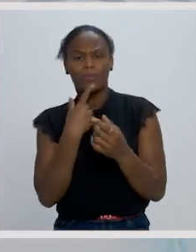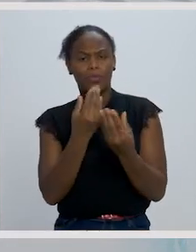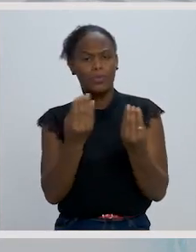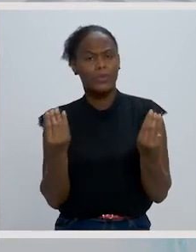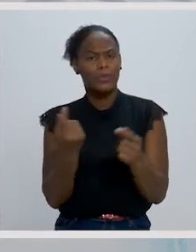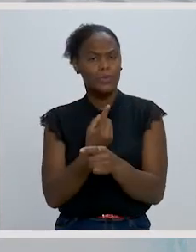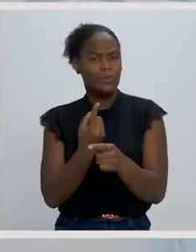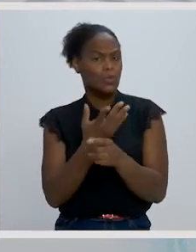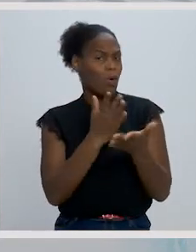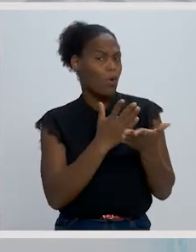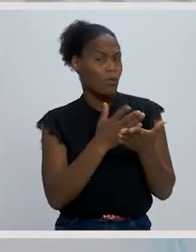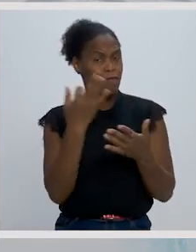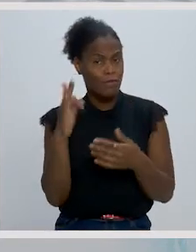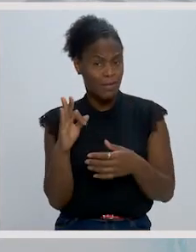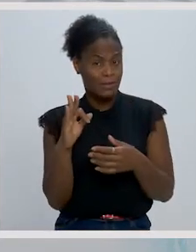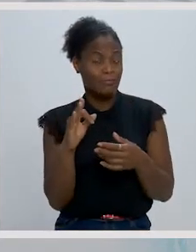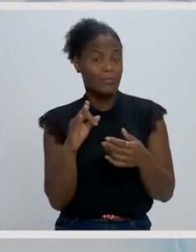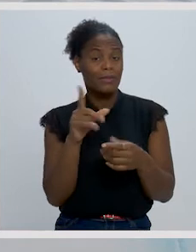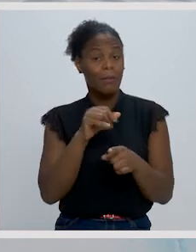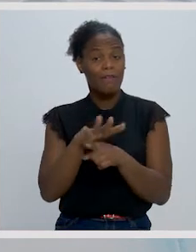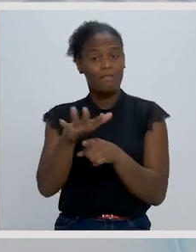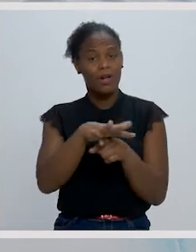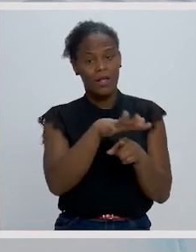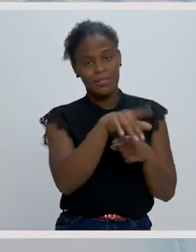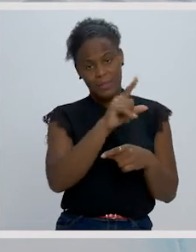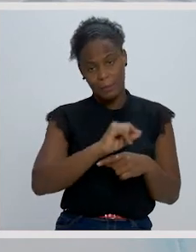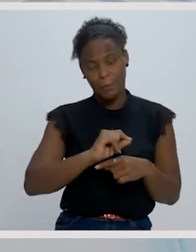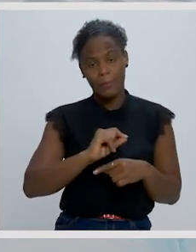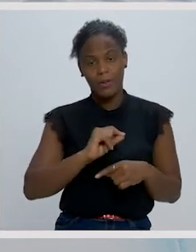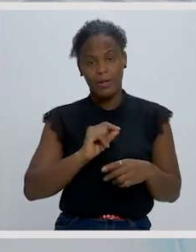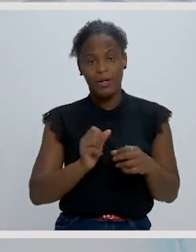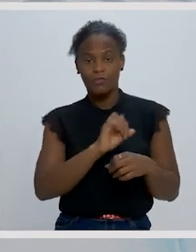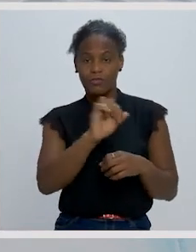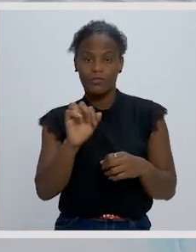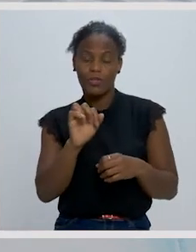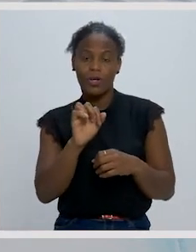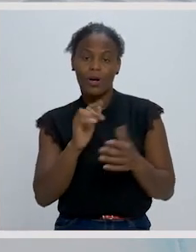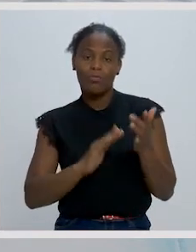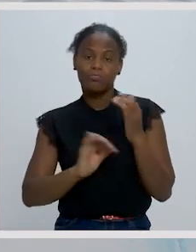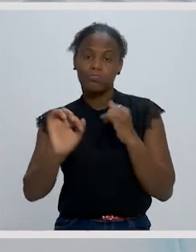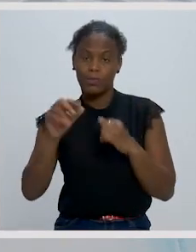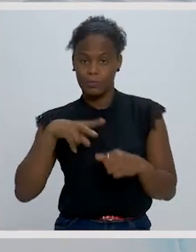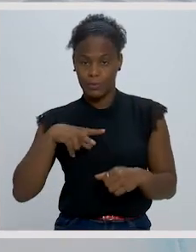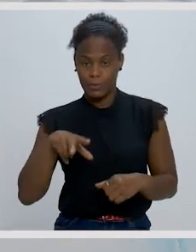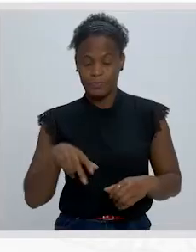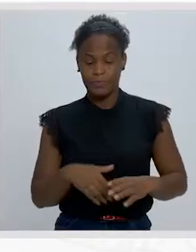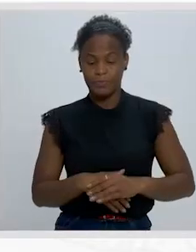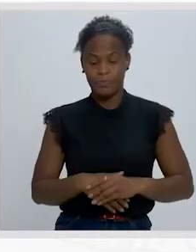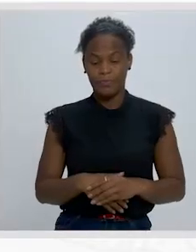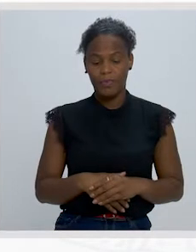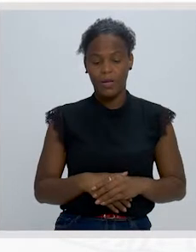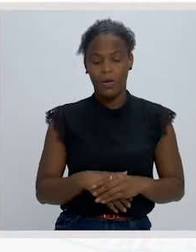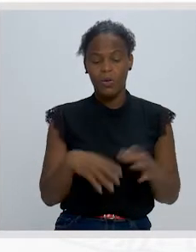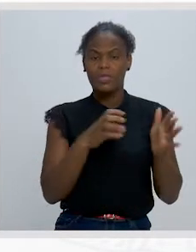das escolas literárias francesas influenciaram também a sua congénere portuguesa. No